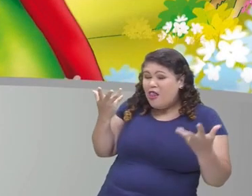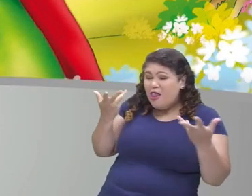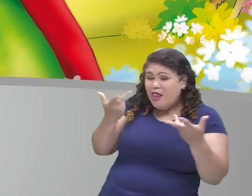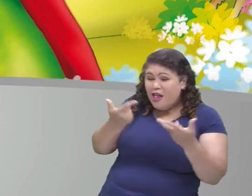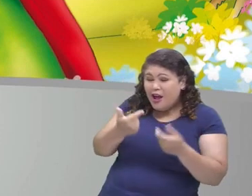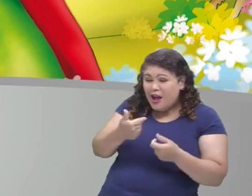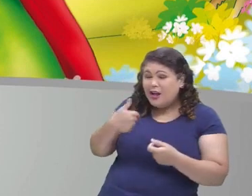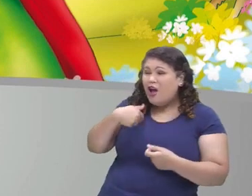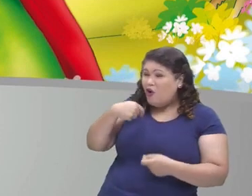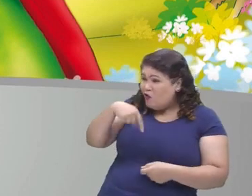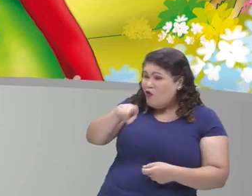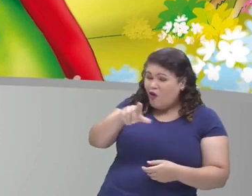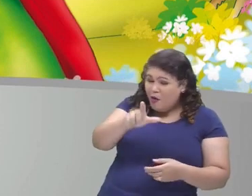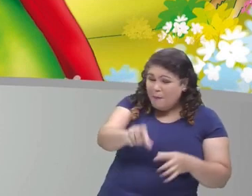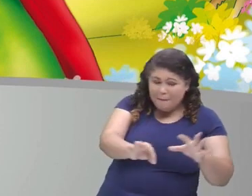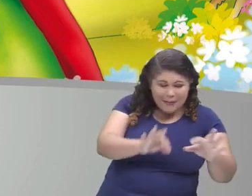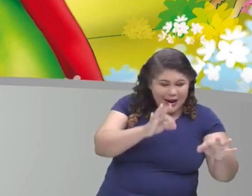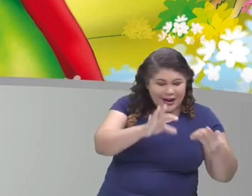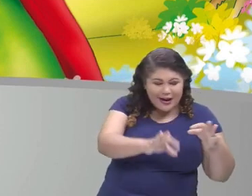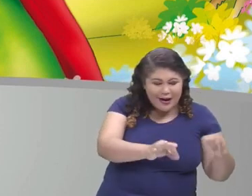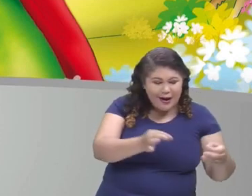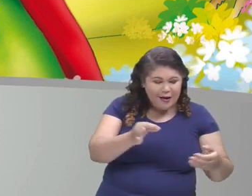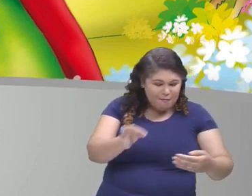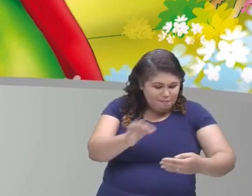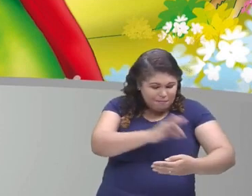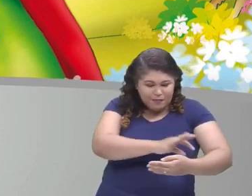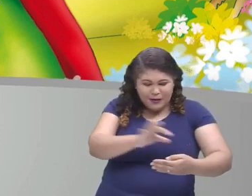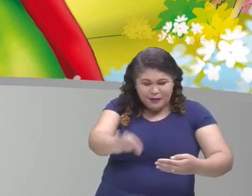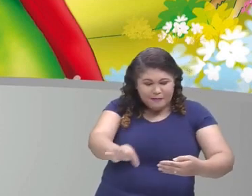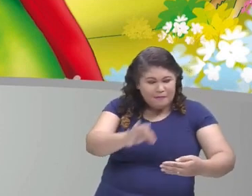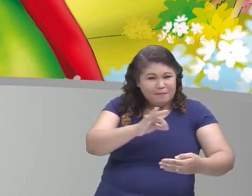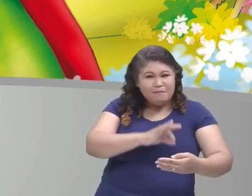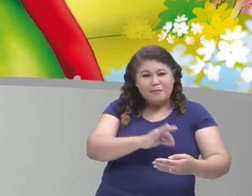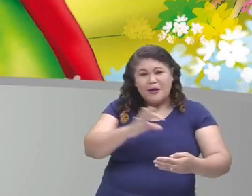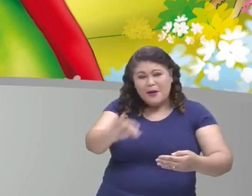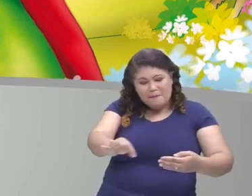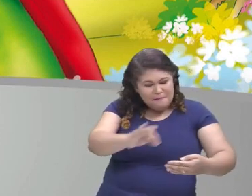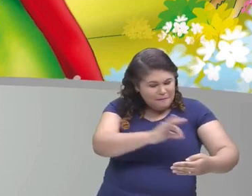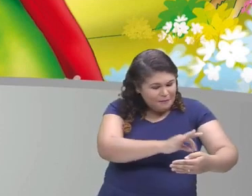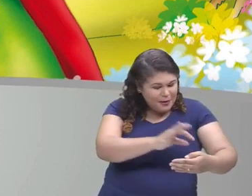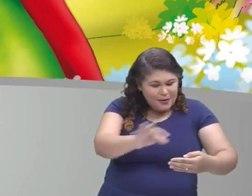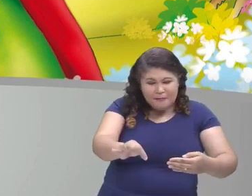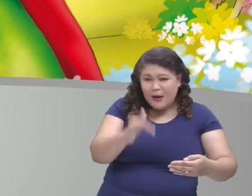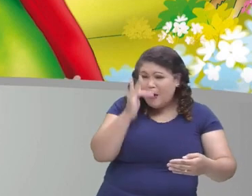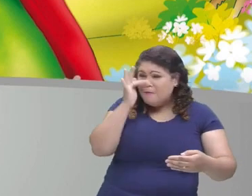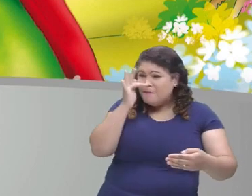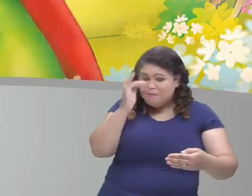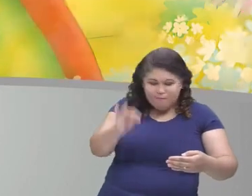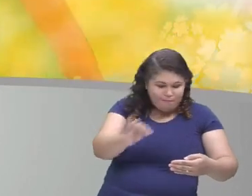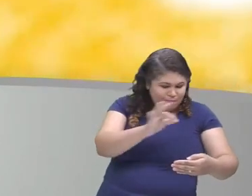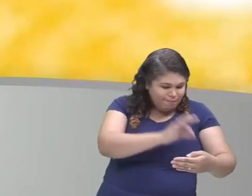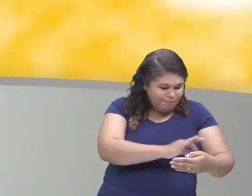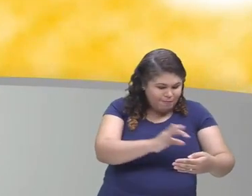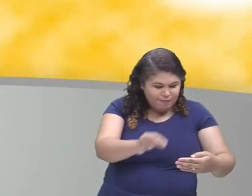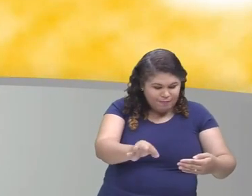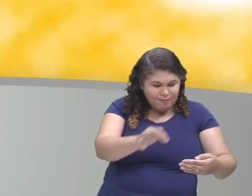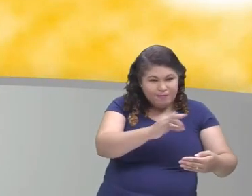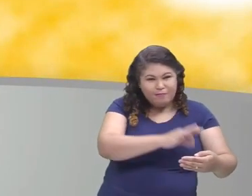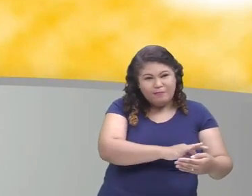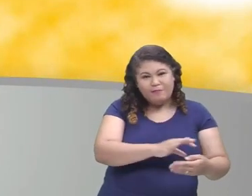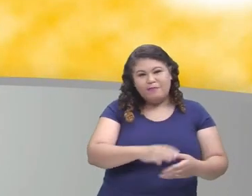lindas. Ela olhou todas aquelas flores lindas e algo surpreendente